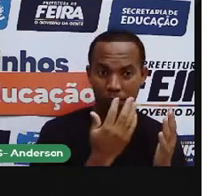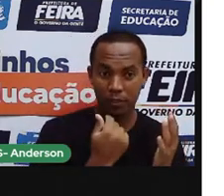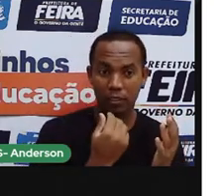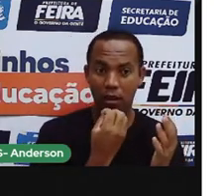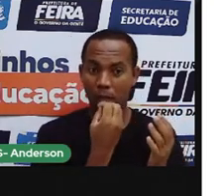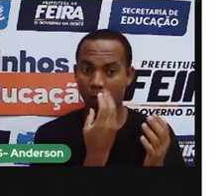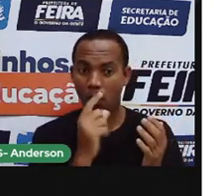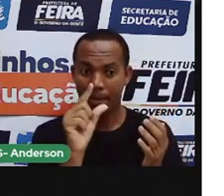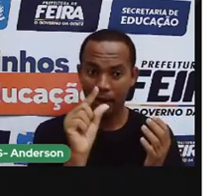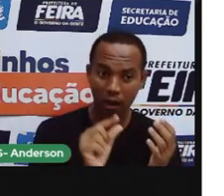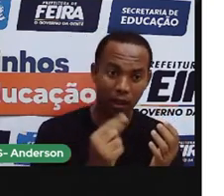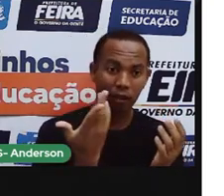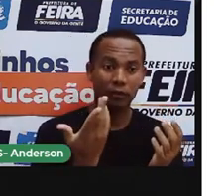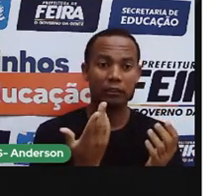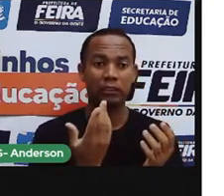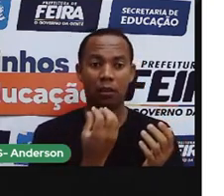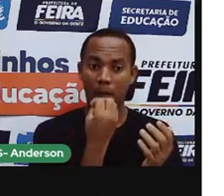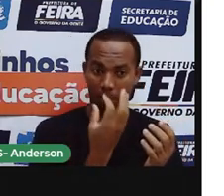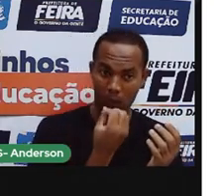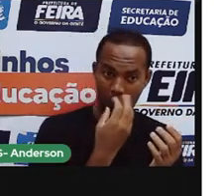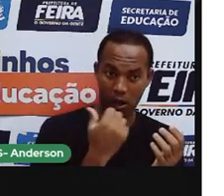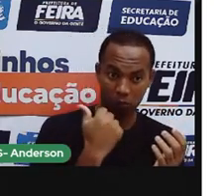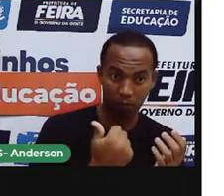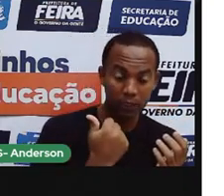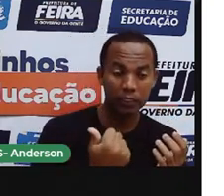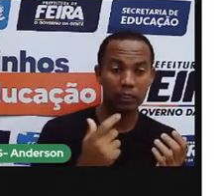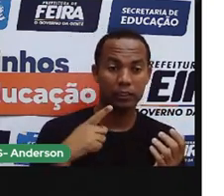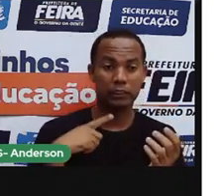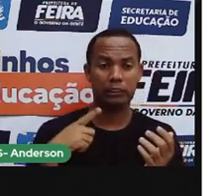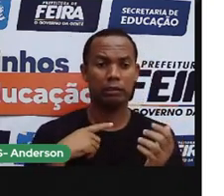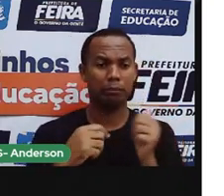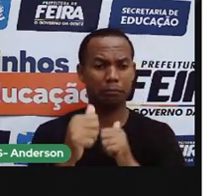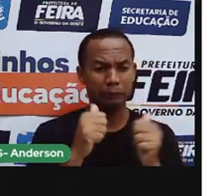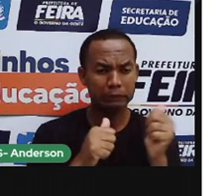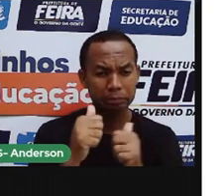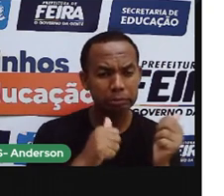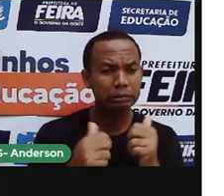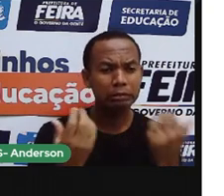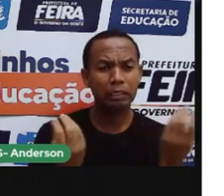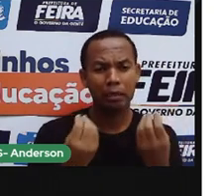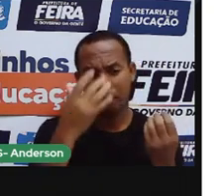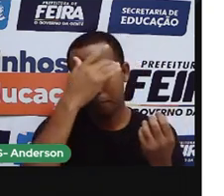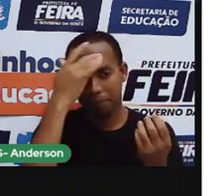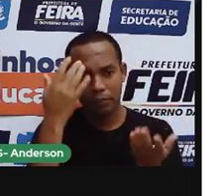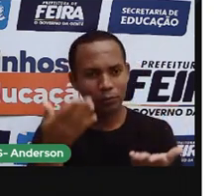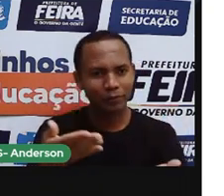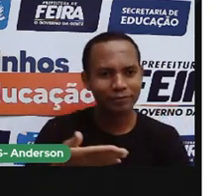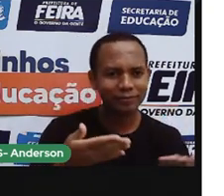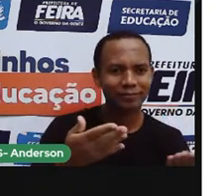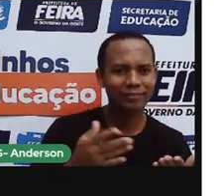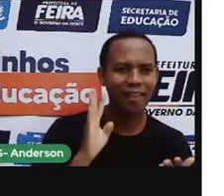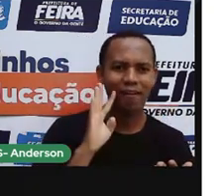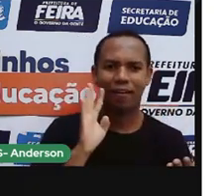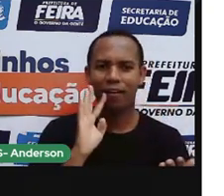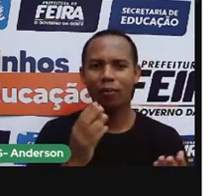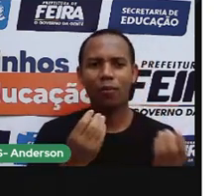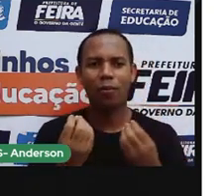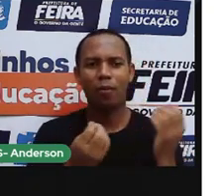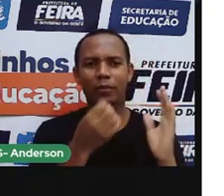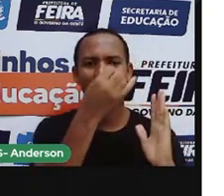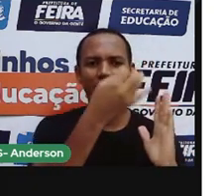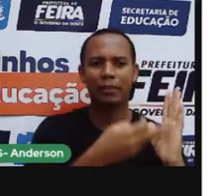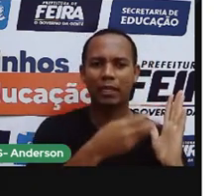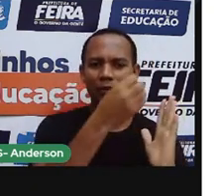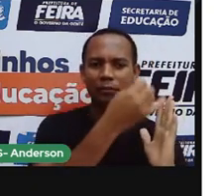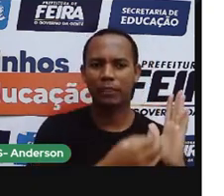barata, se a comida era boa, se tinha bebida. Essas pessoas eram receptivas, se trataram ele bem. Mas aí, Anderson